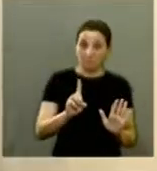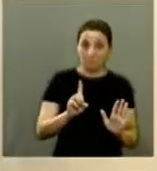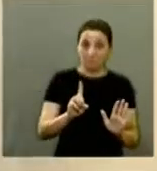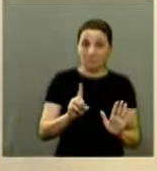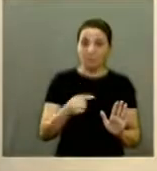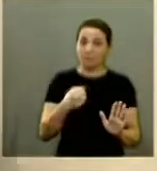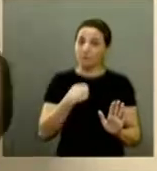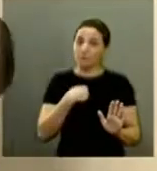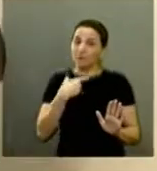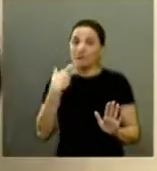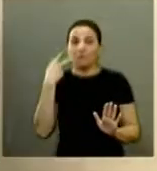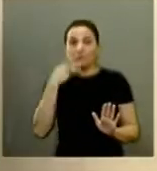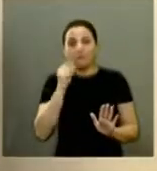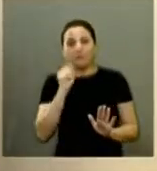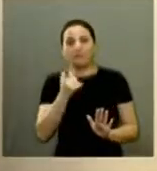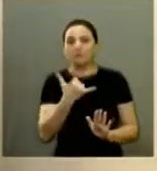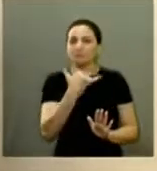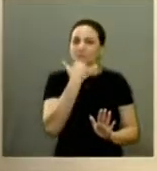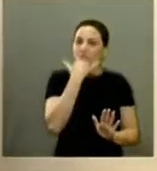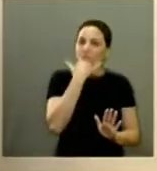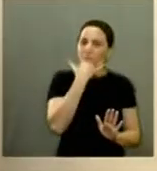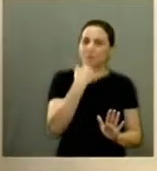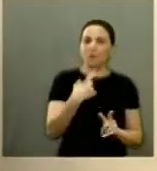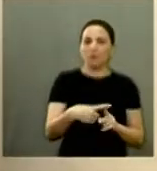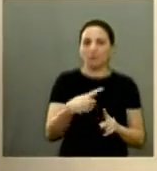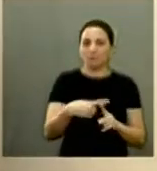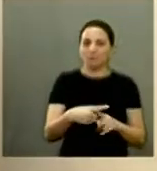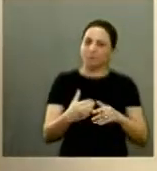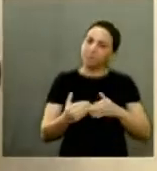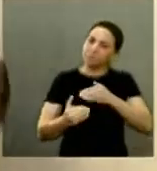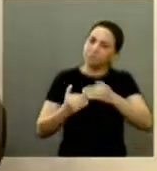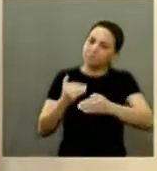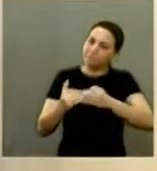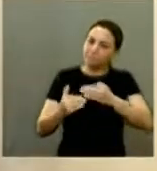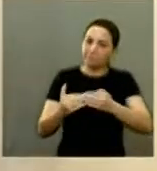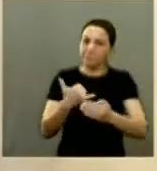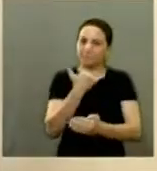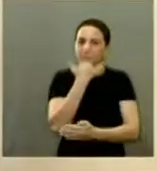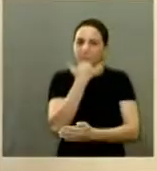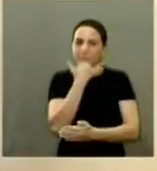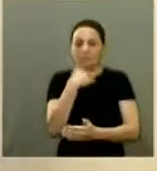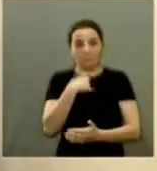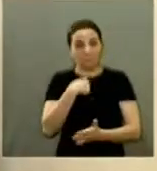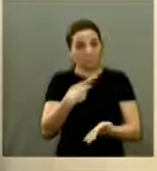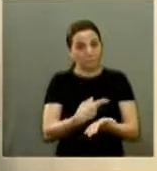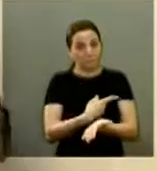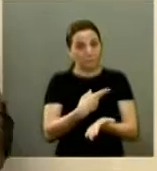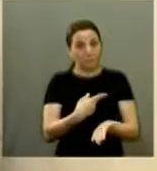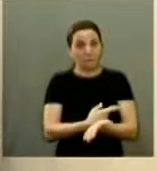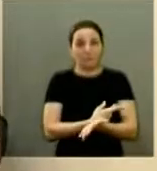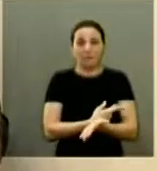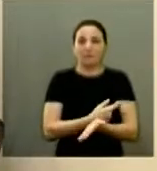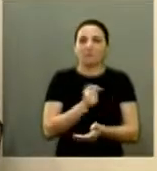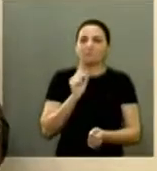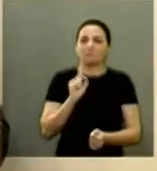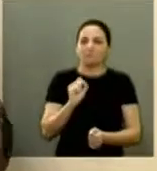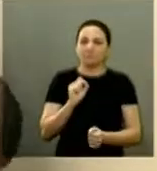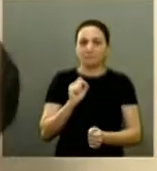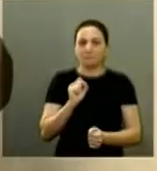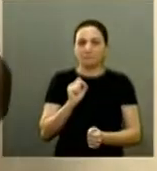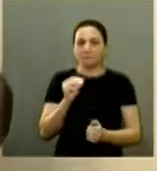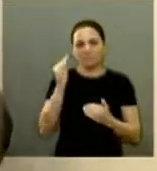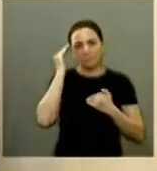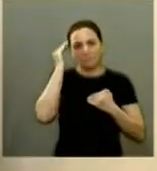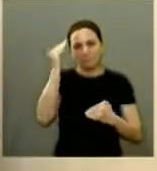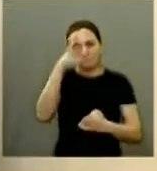falei então eu quero me desculpar Zé porque realmente o negócio estava andando me desculpe aqui o nosso tropeço queria